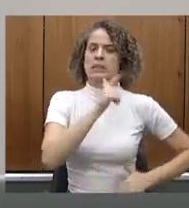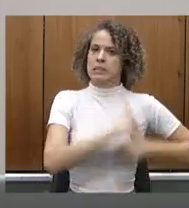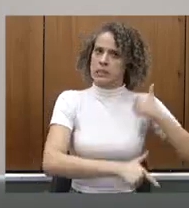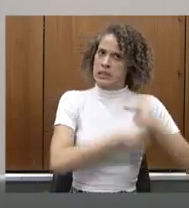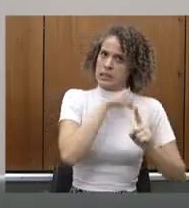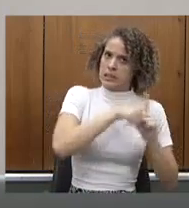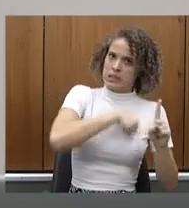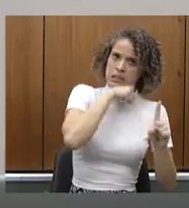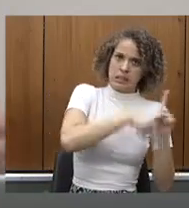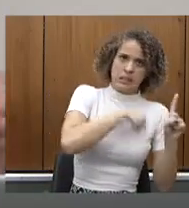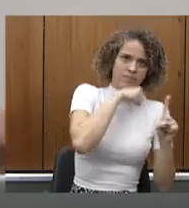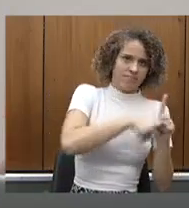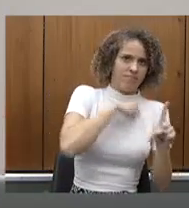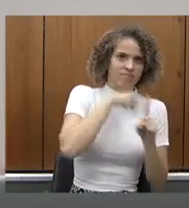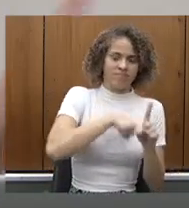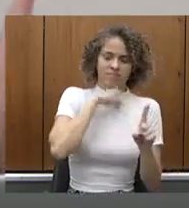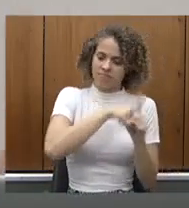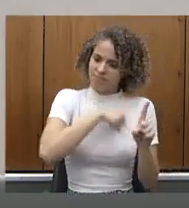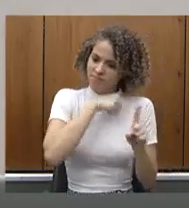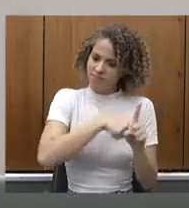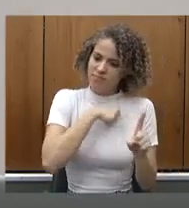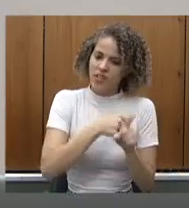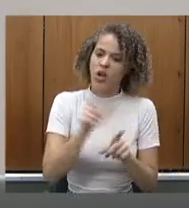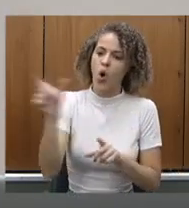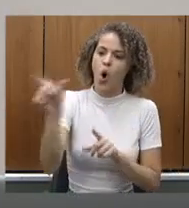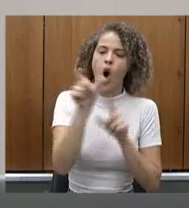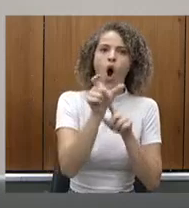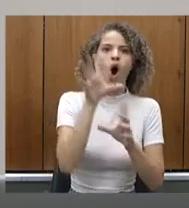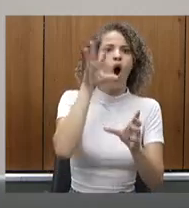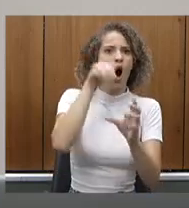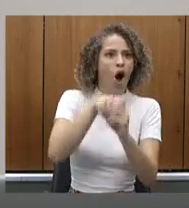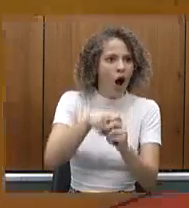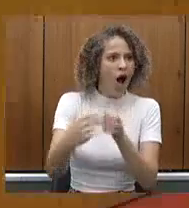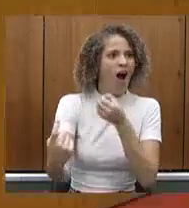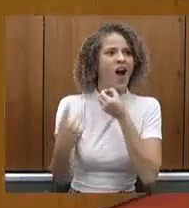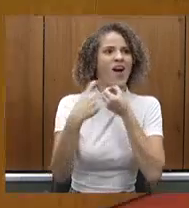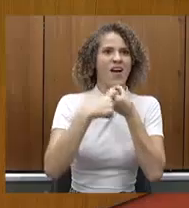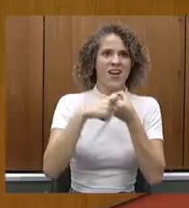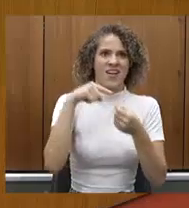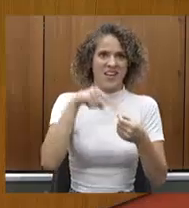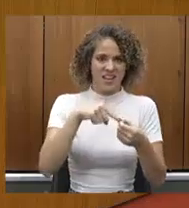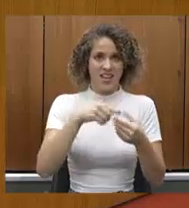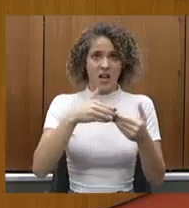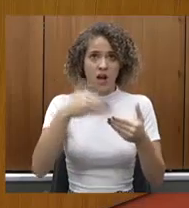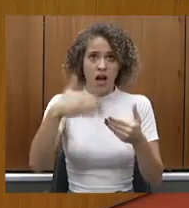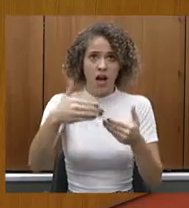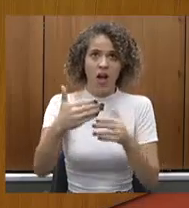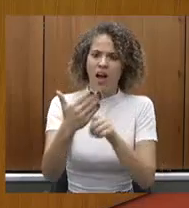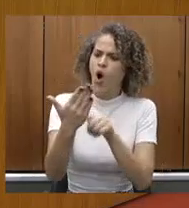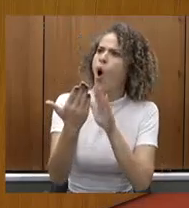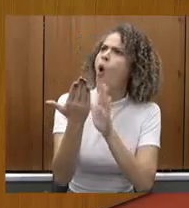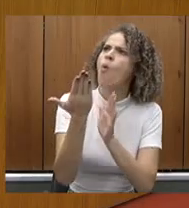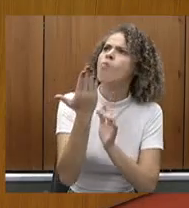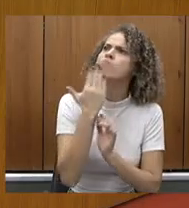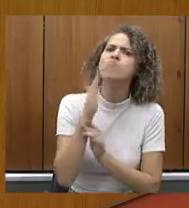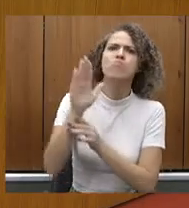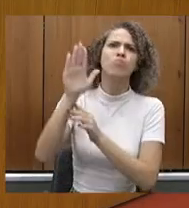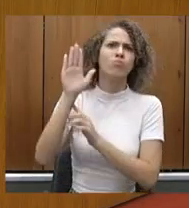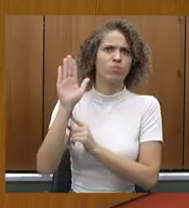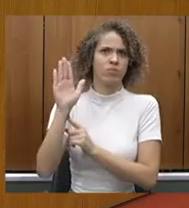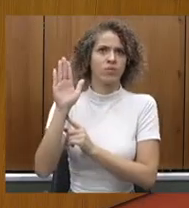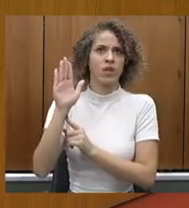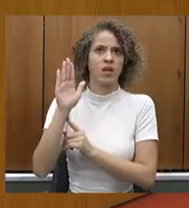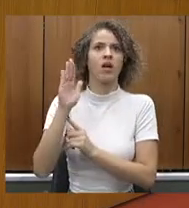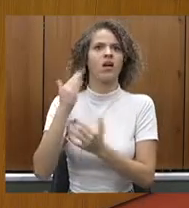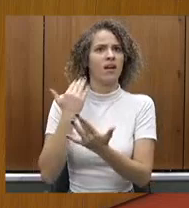tendo sido a primeira parte do convênio no governo Anastasia e a promessa de que isso aconteceria por quatro